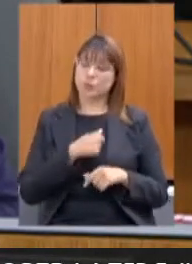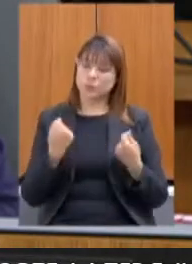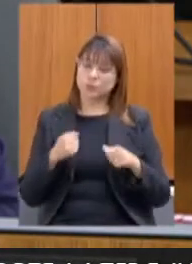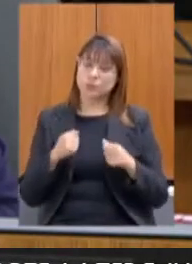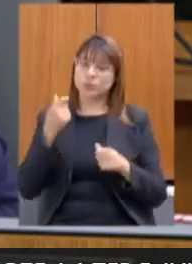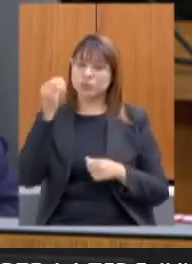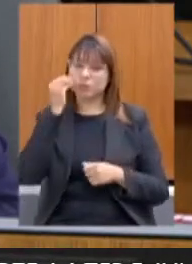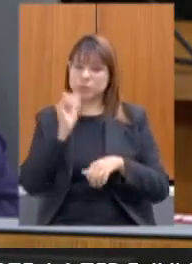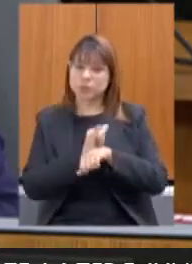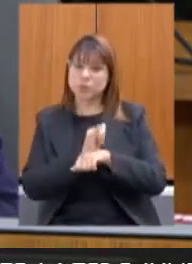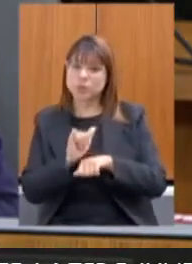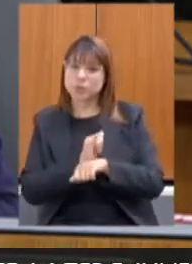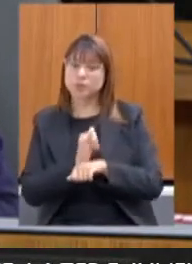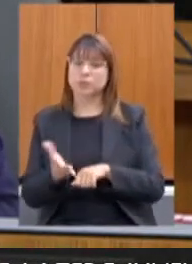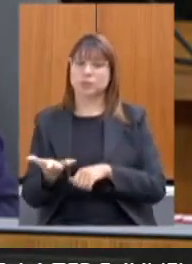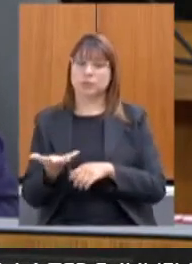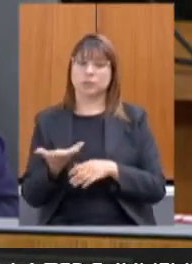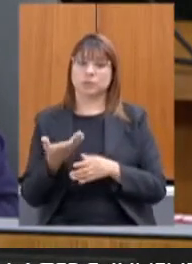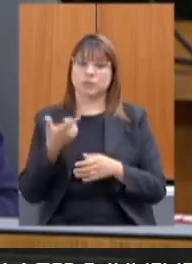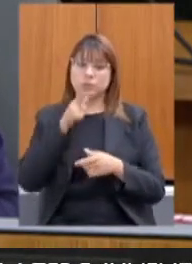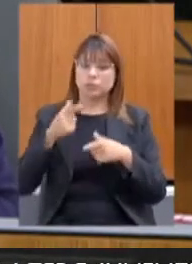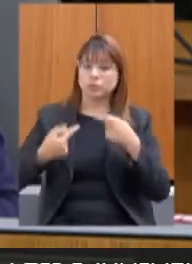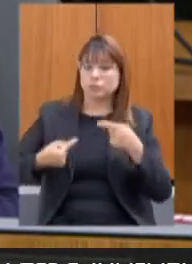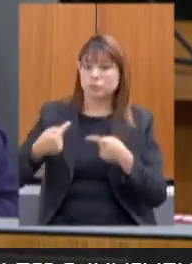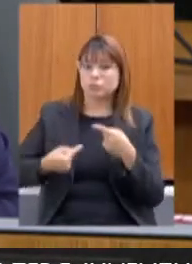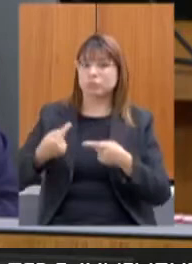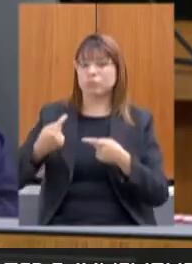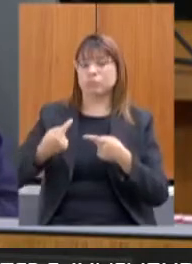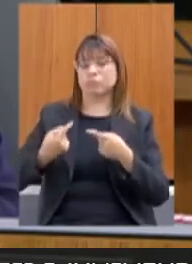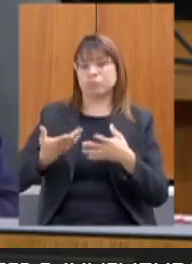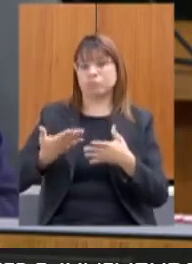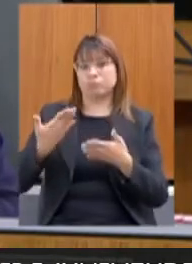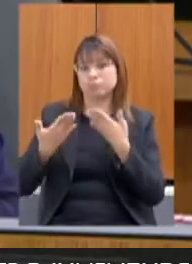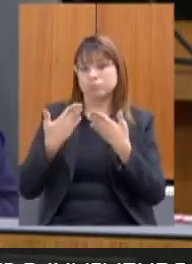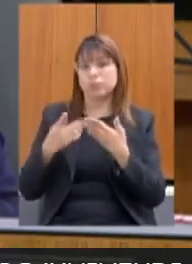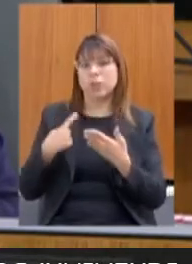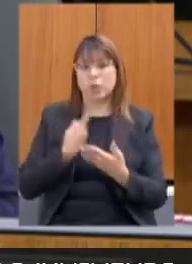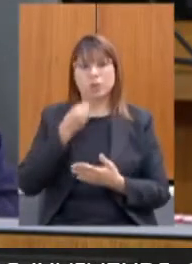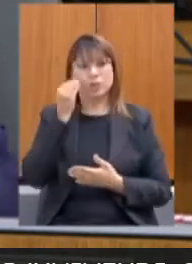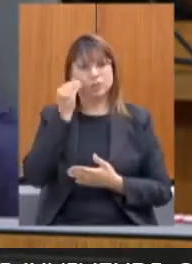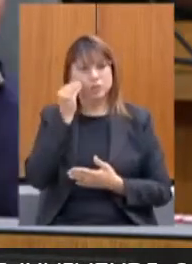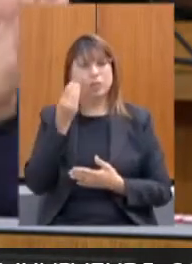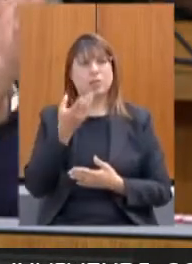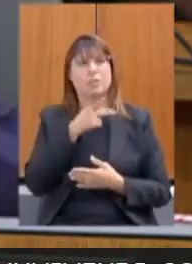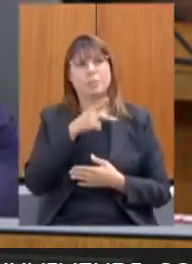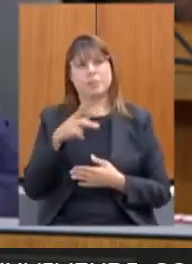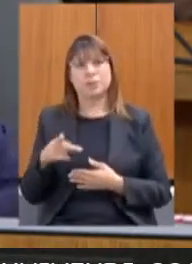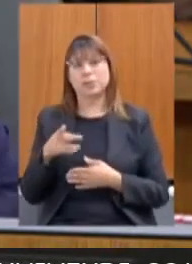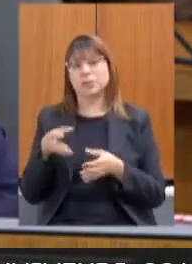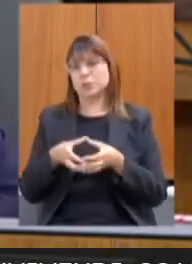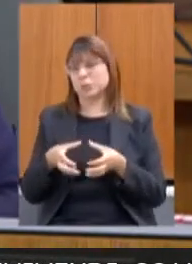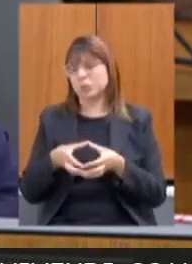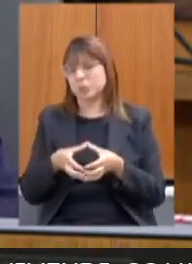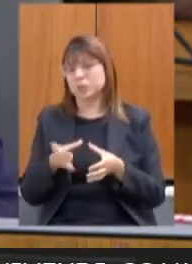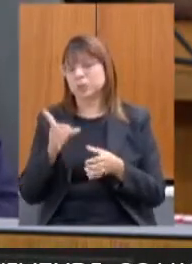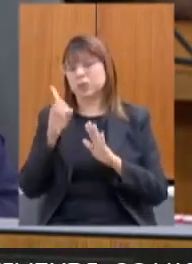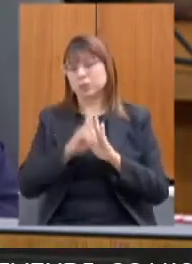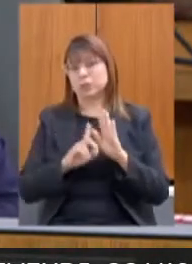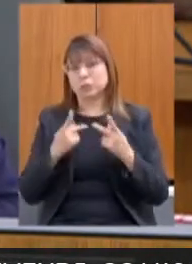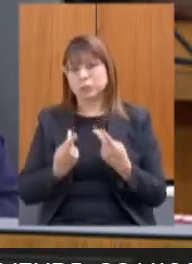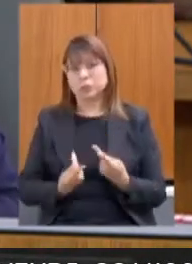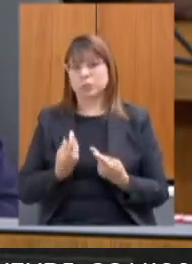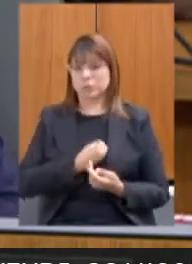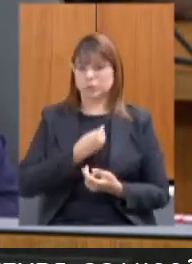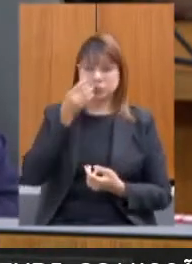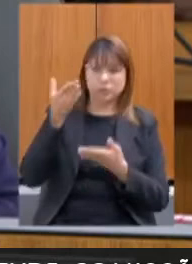mecanismos eficazes de mediação. E ali, muitos de nós tentamos, vários tentamos. O presidente da Comissão de Direitos Humanos está